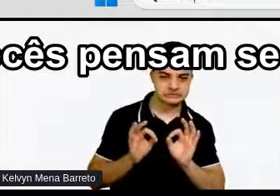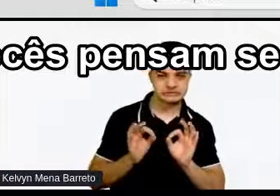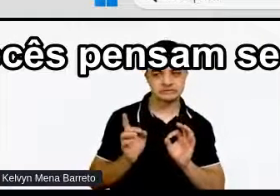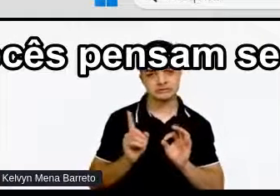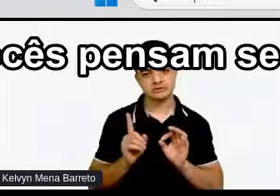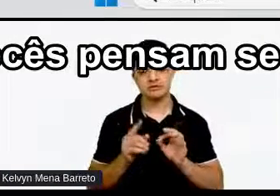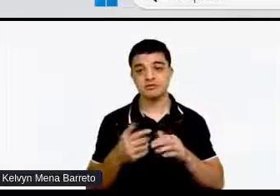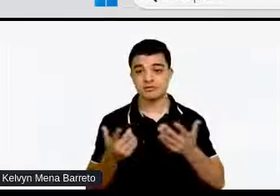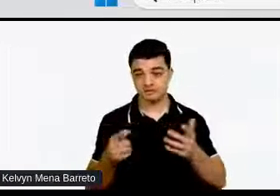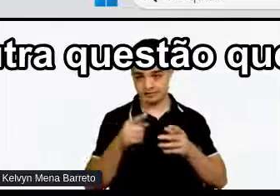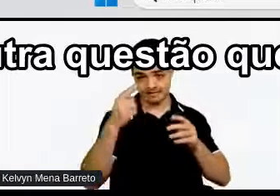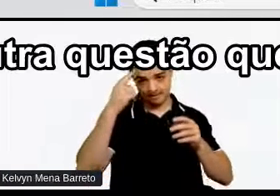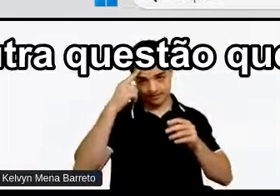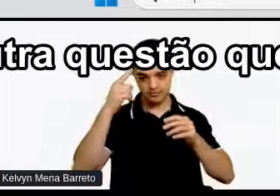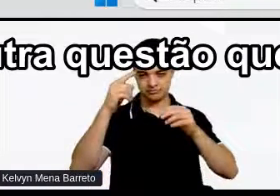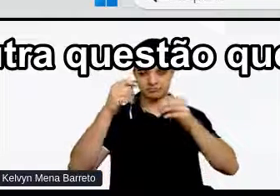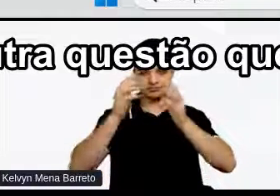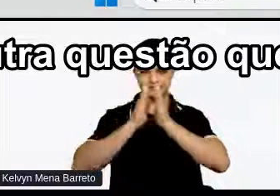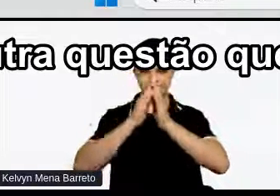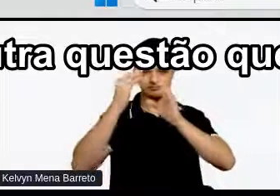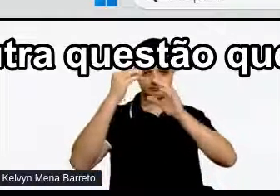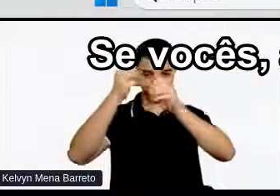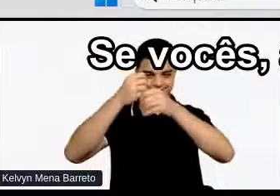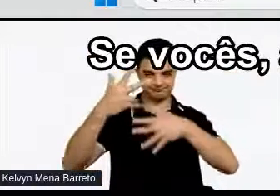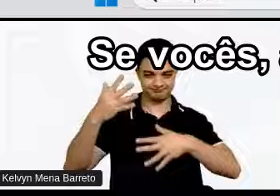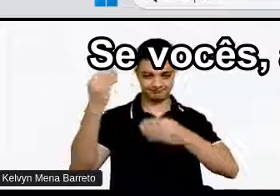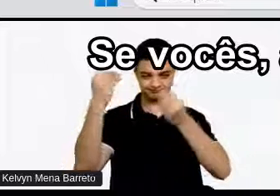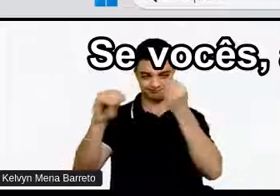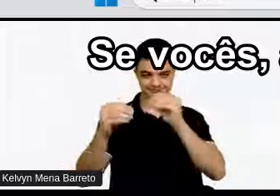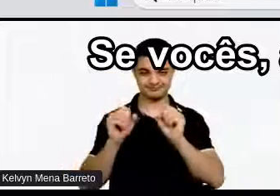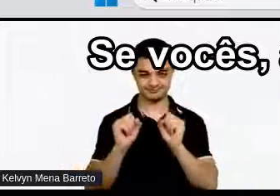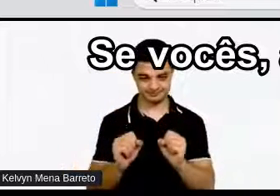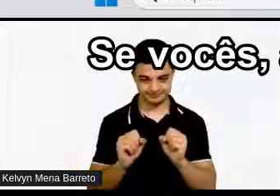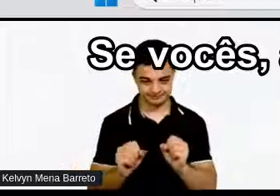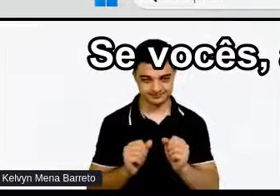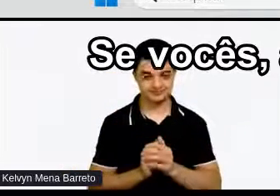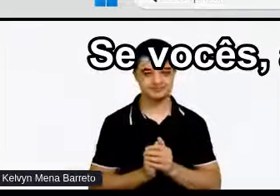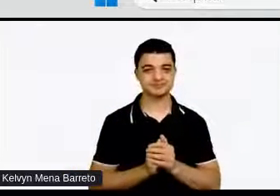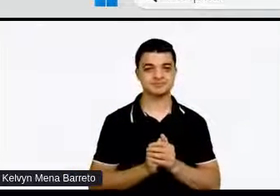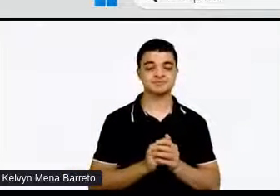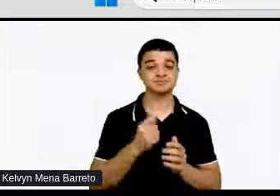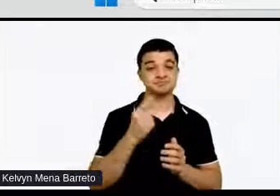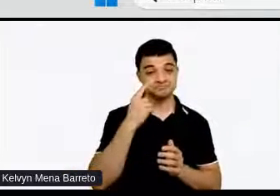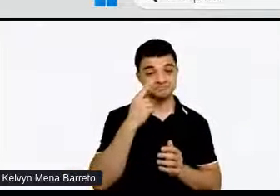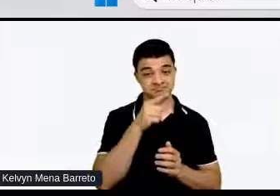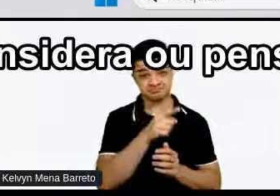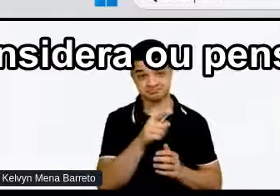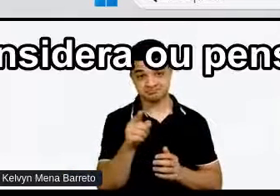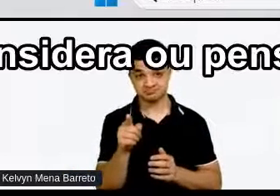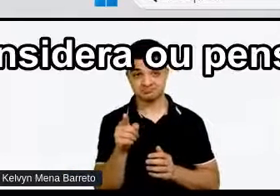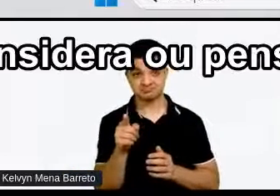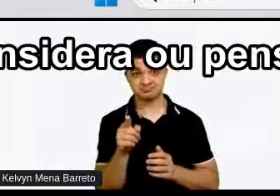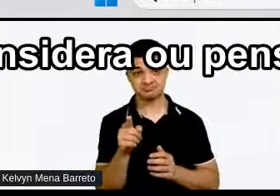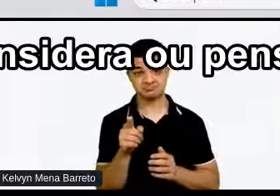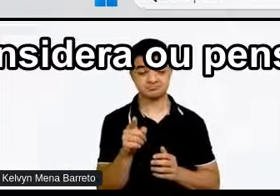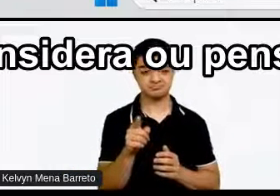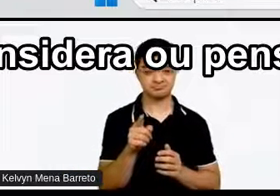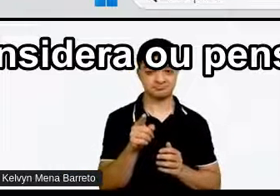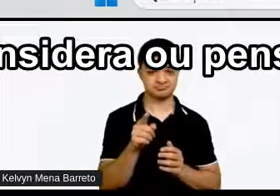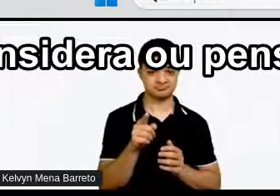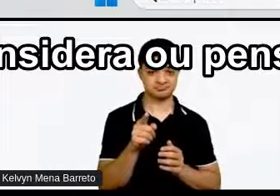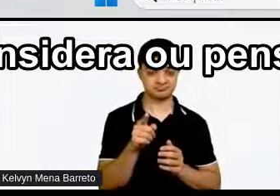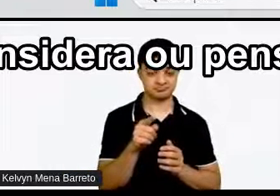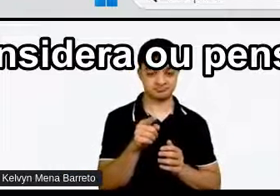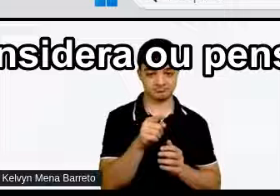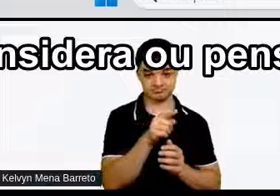utópico Outra questão Que eu não fiz também Se vocês Alguém aqui Se considera Ou